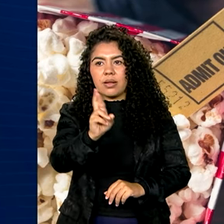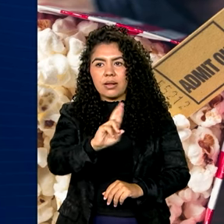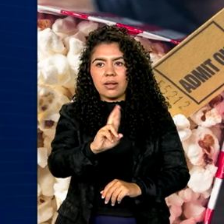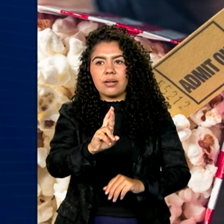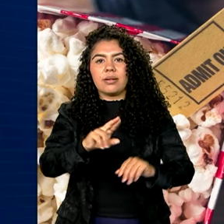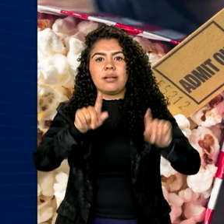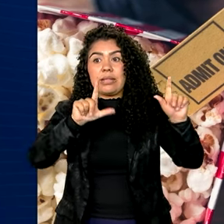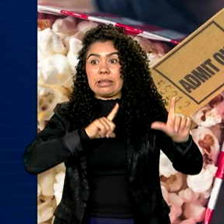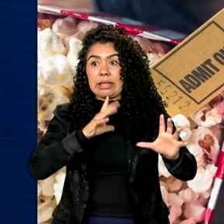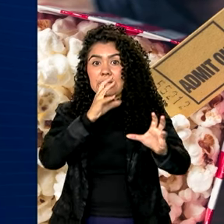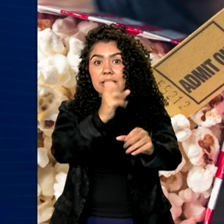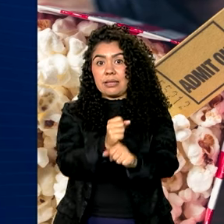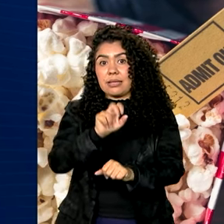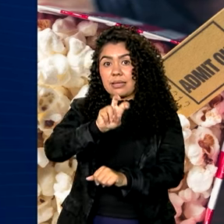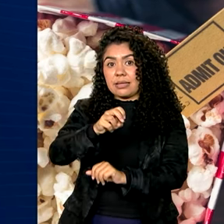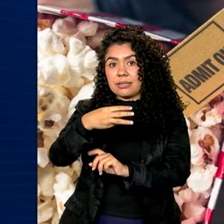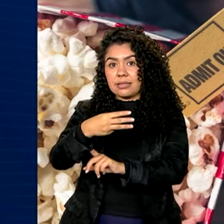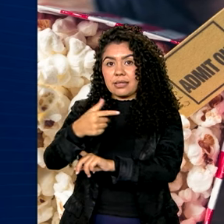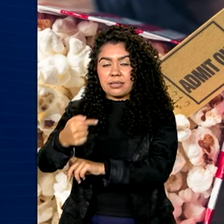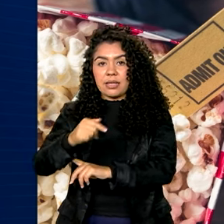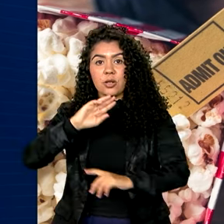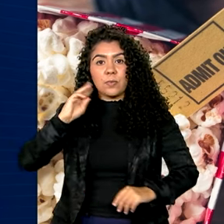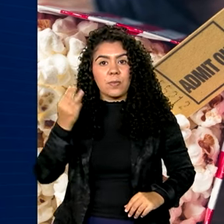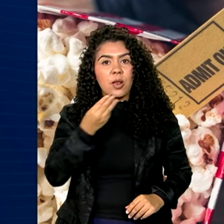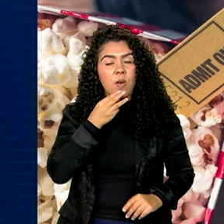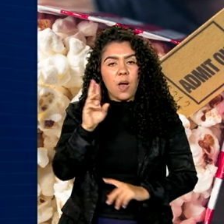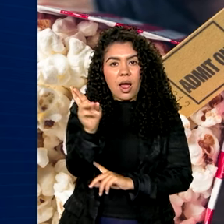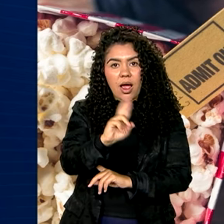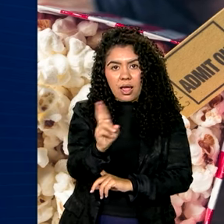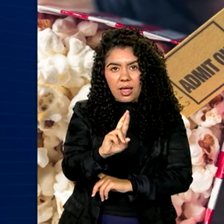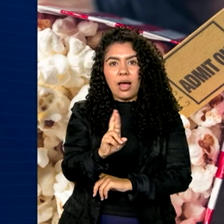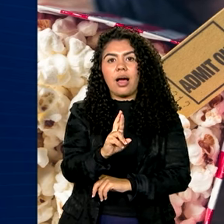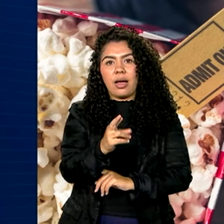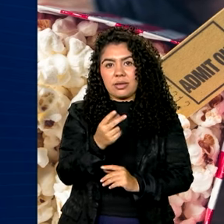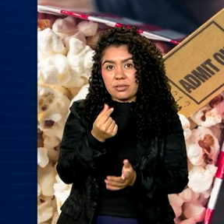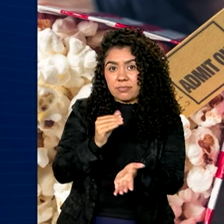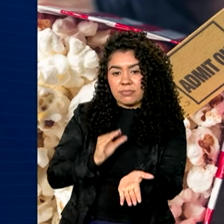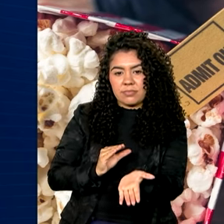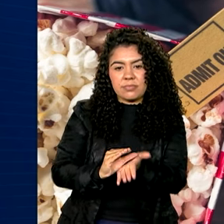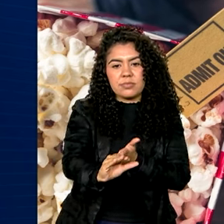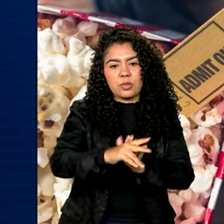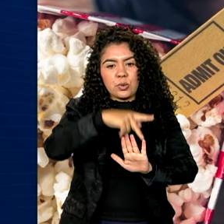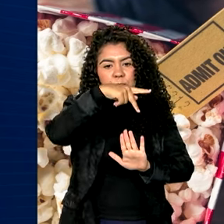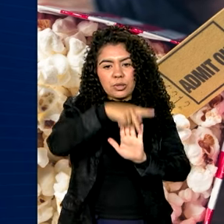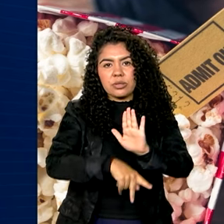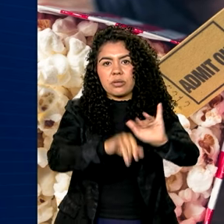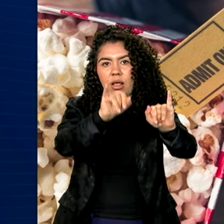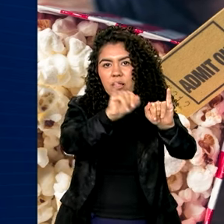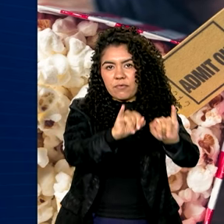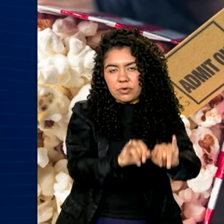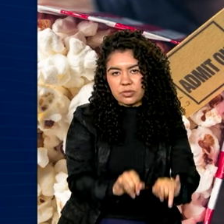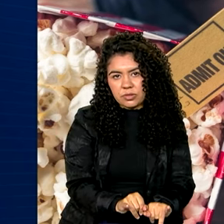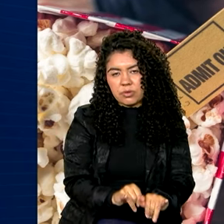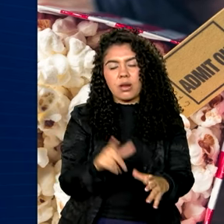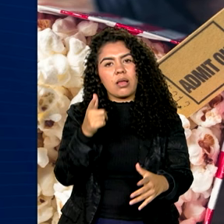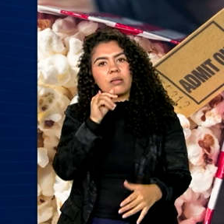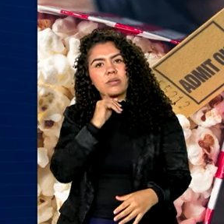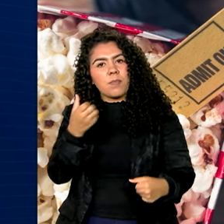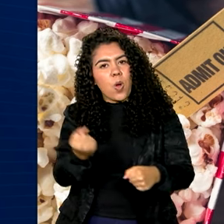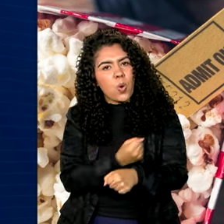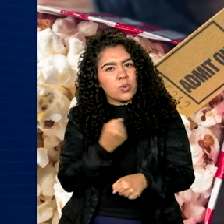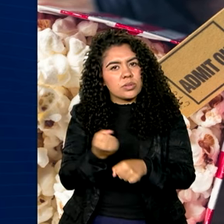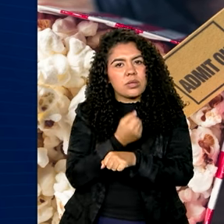Foram 537 milhões de reais em crédito para projetos de infraestrutura, como a construção de